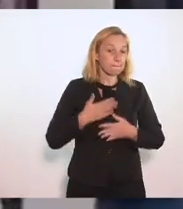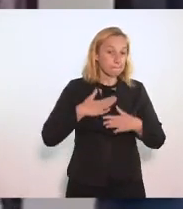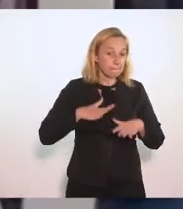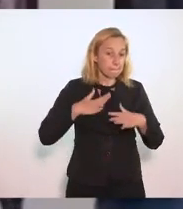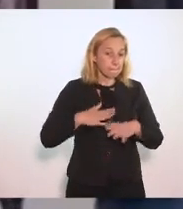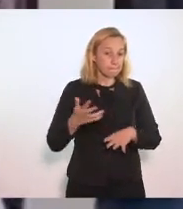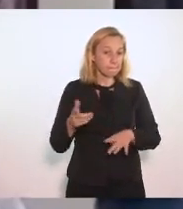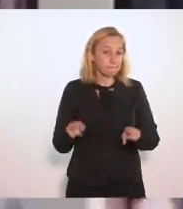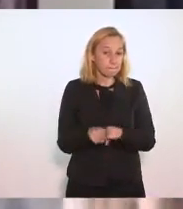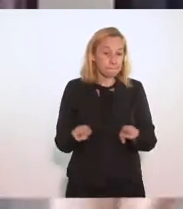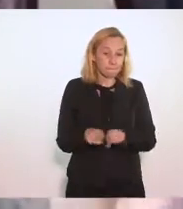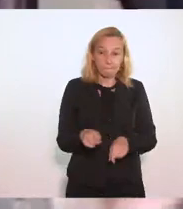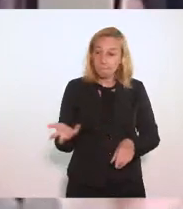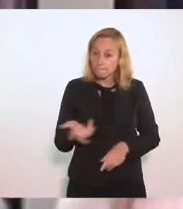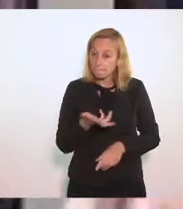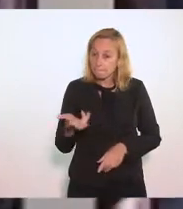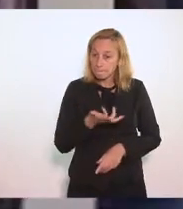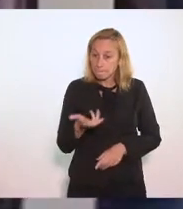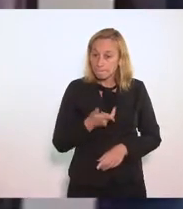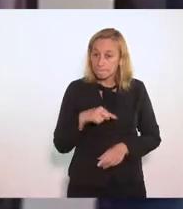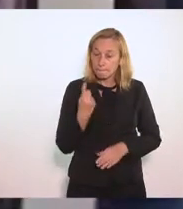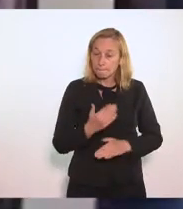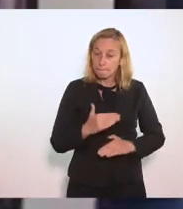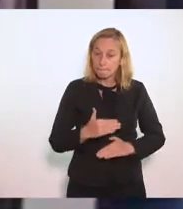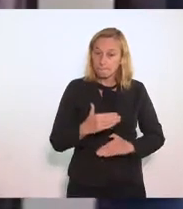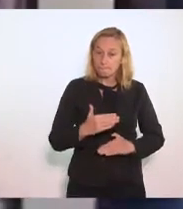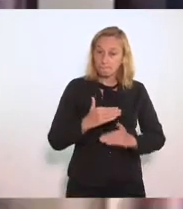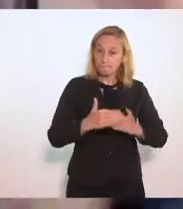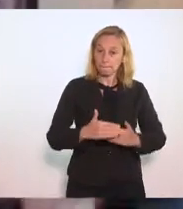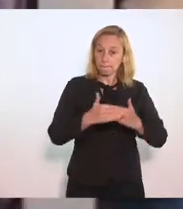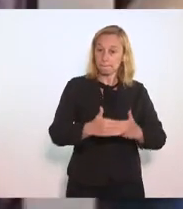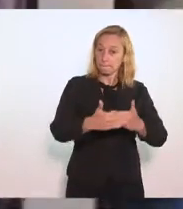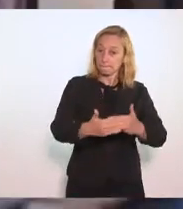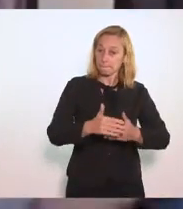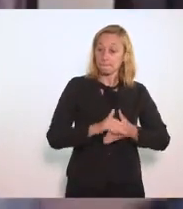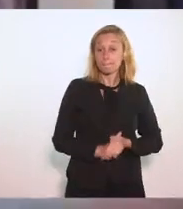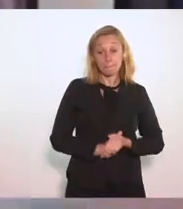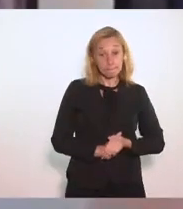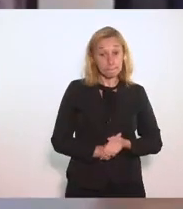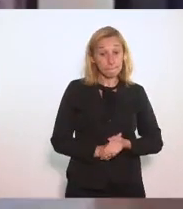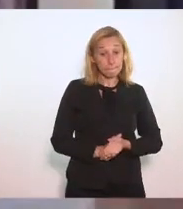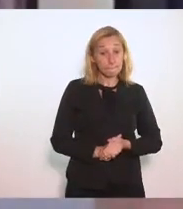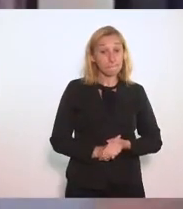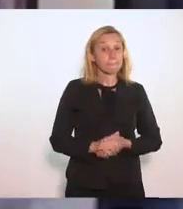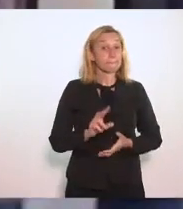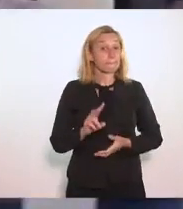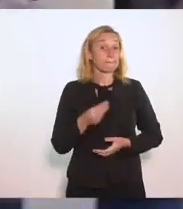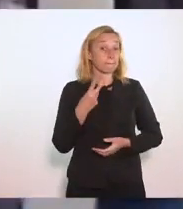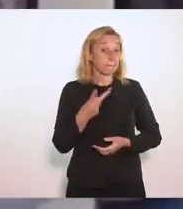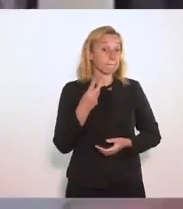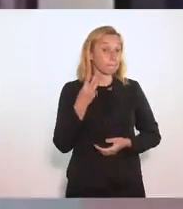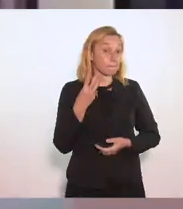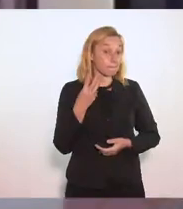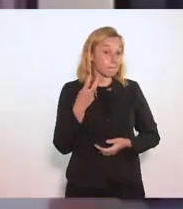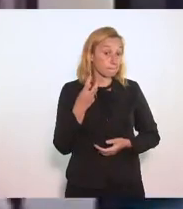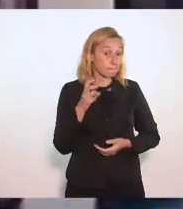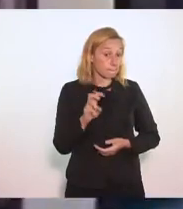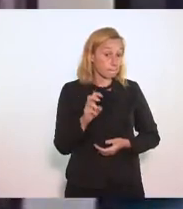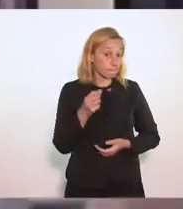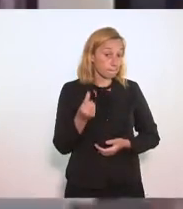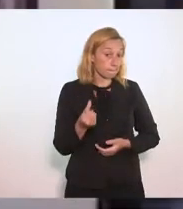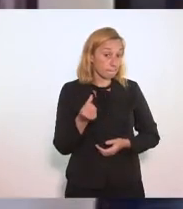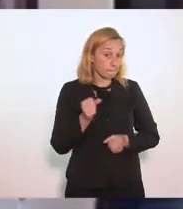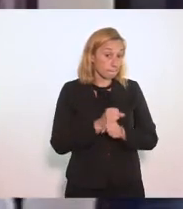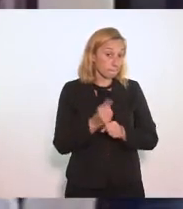pressa A gente Está avançando Olha Que se fosse Dois Quatro Cinco Seis anos atrás De